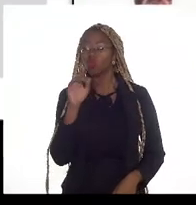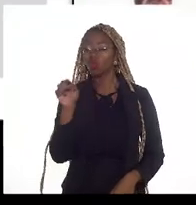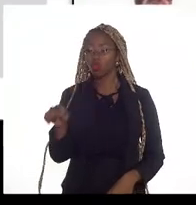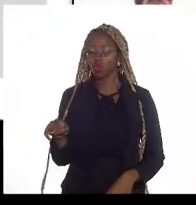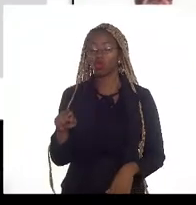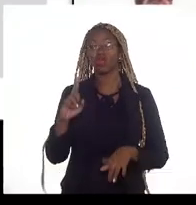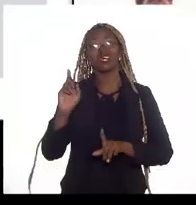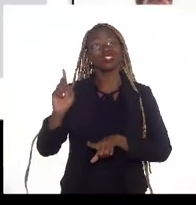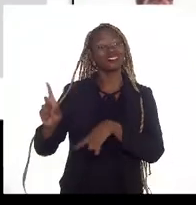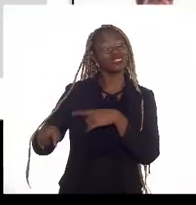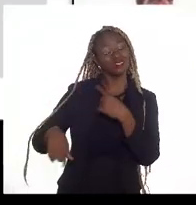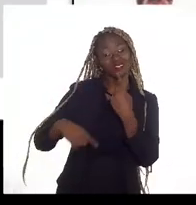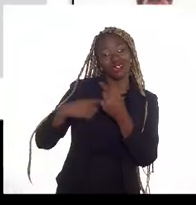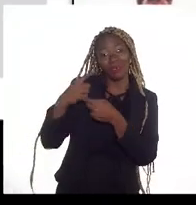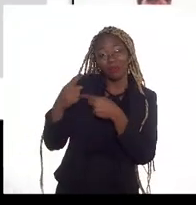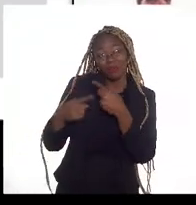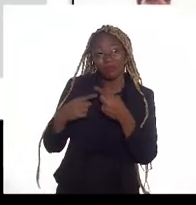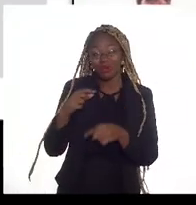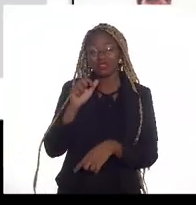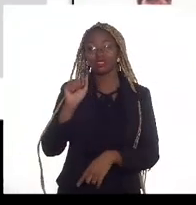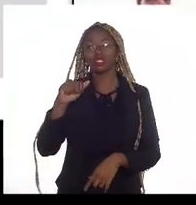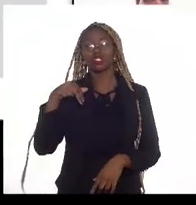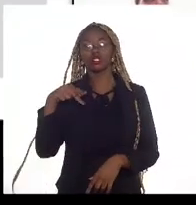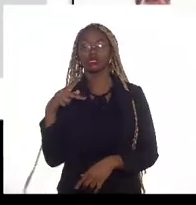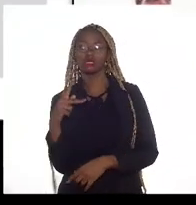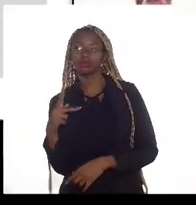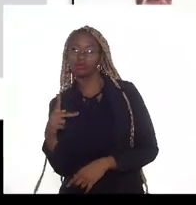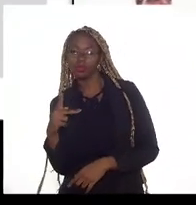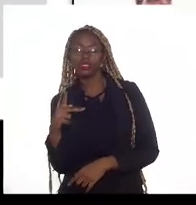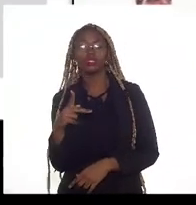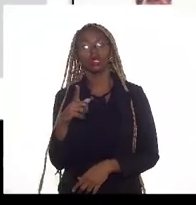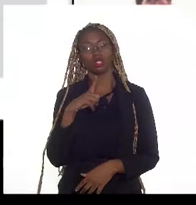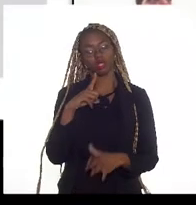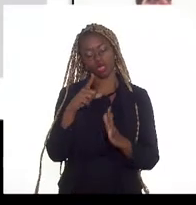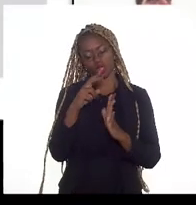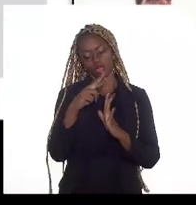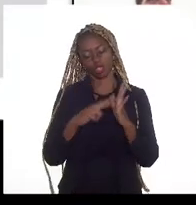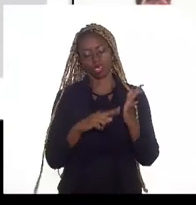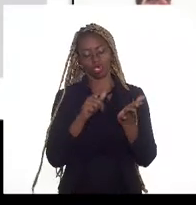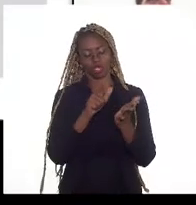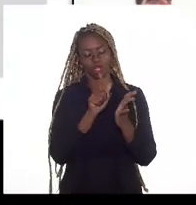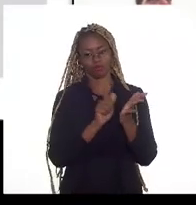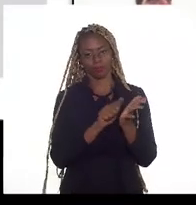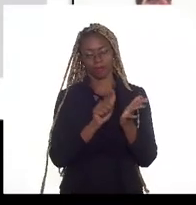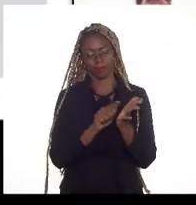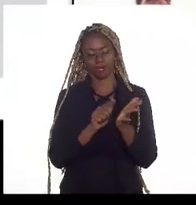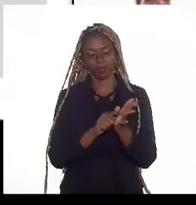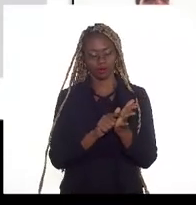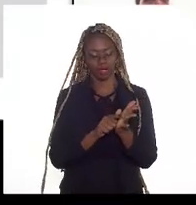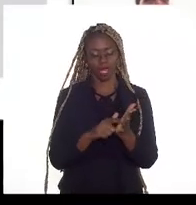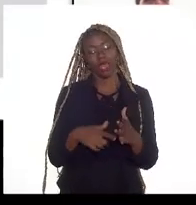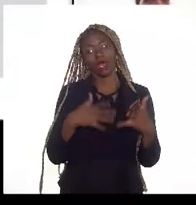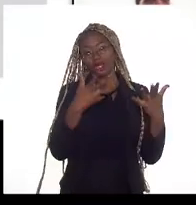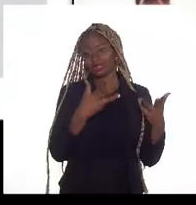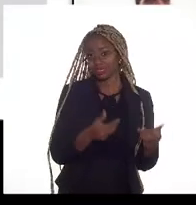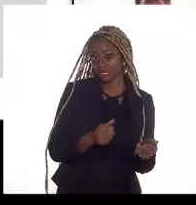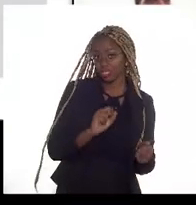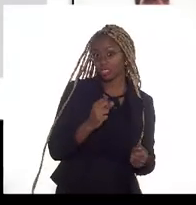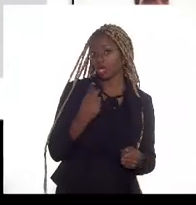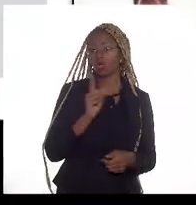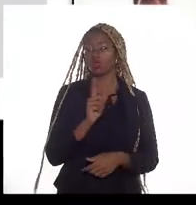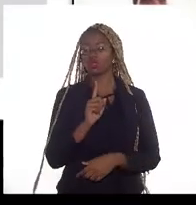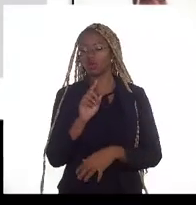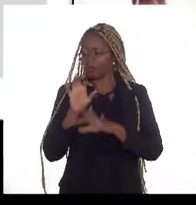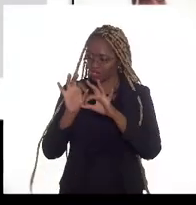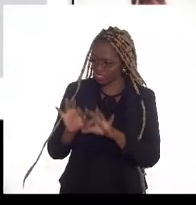posteriormente, a ANP, tendo esses relatórios, os valida ou não. É isso,